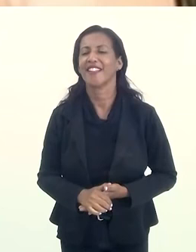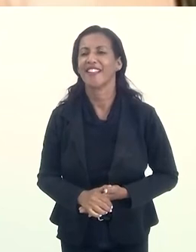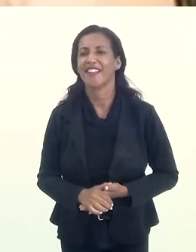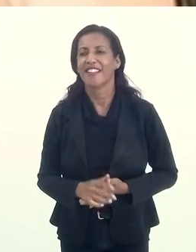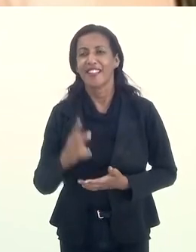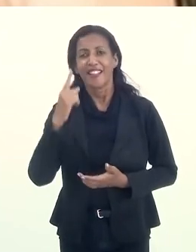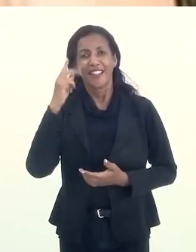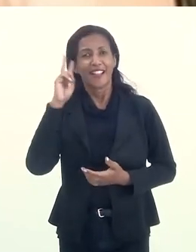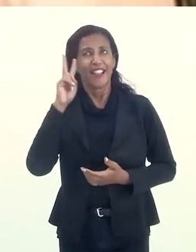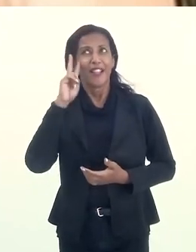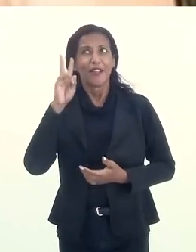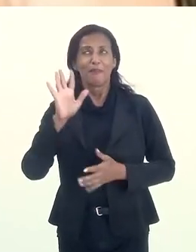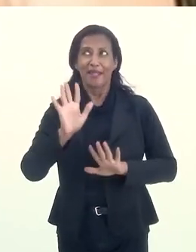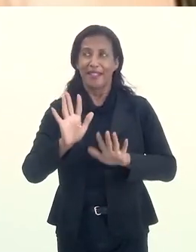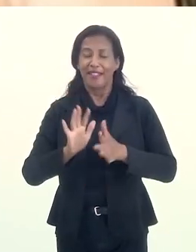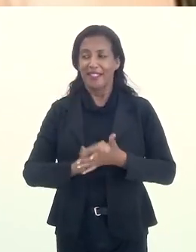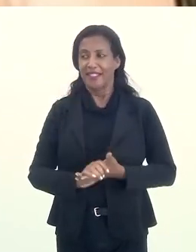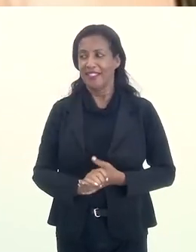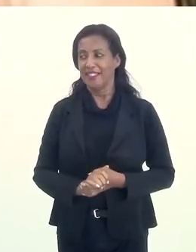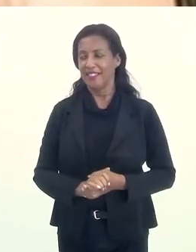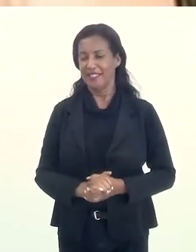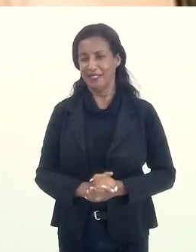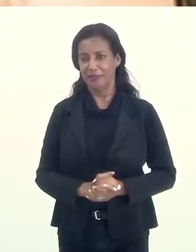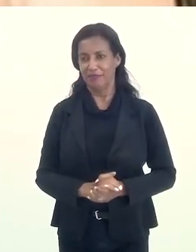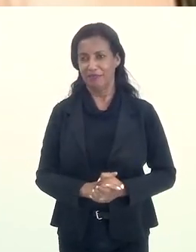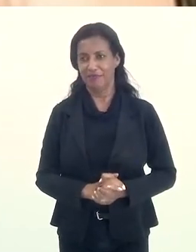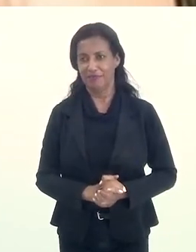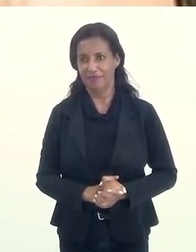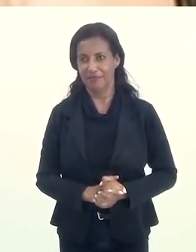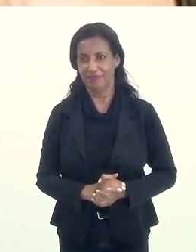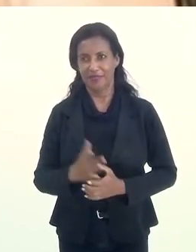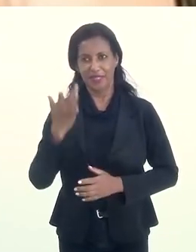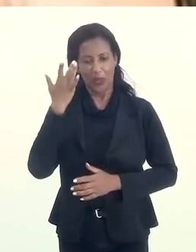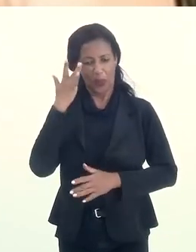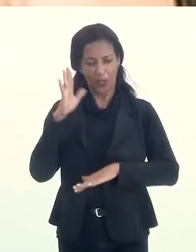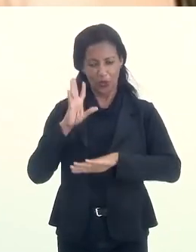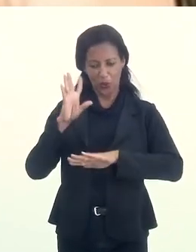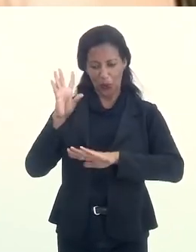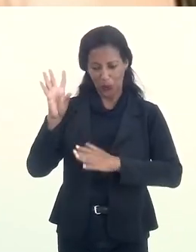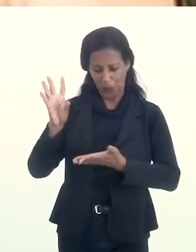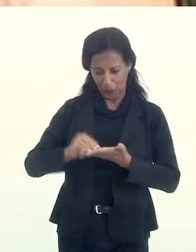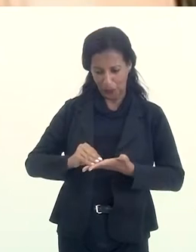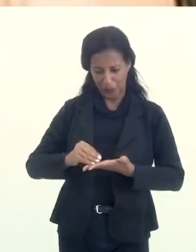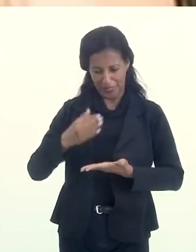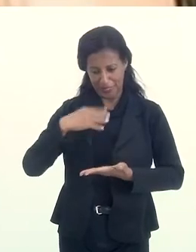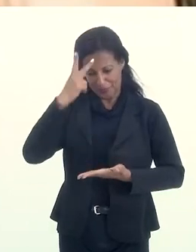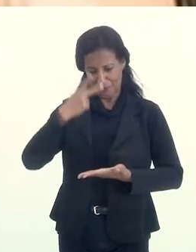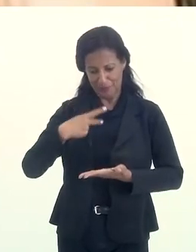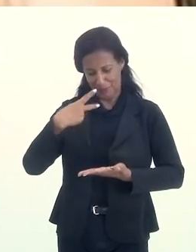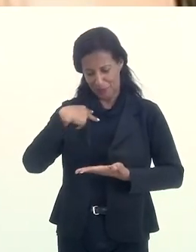se eu lembro da frase, né? Porque eu acho que eu copiei de mim mesmo.